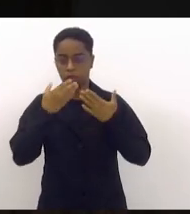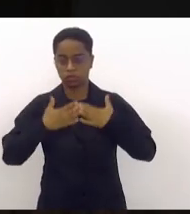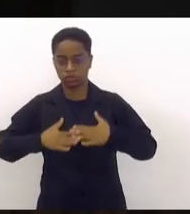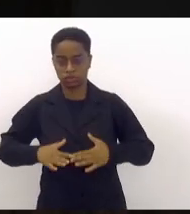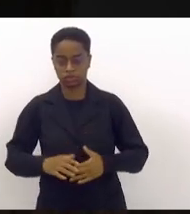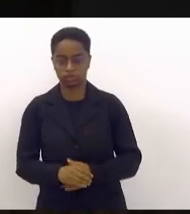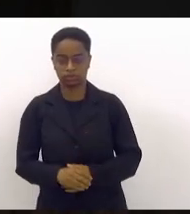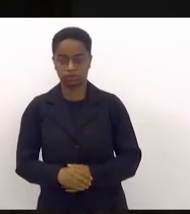elasam elas elesam